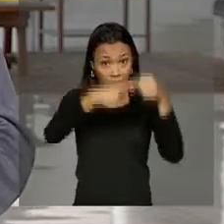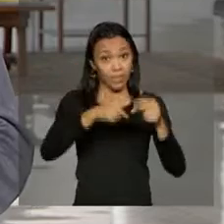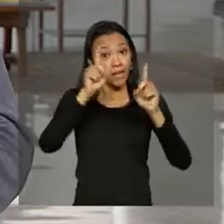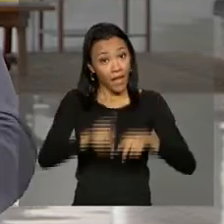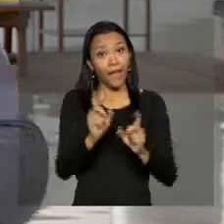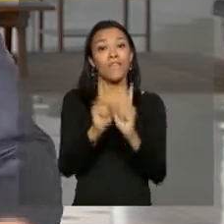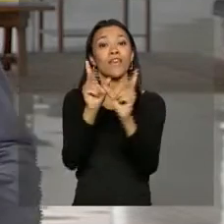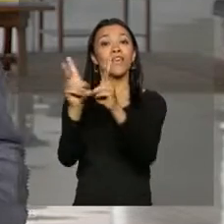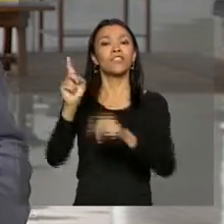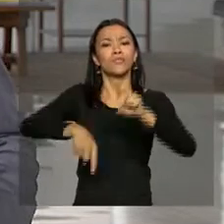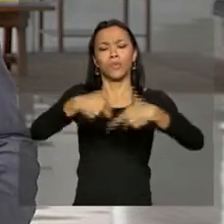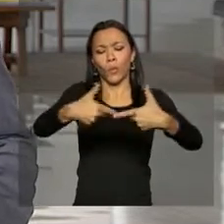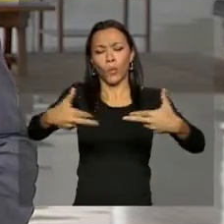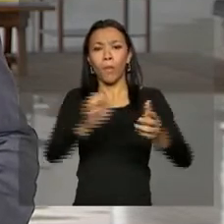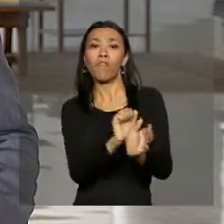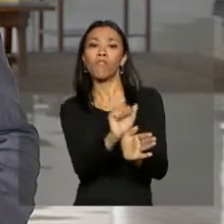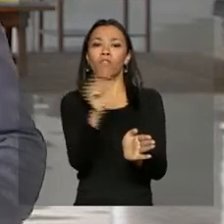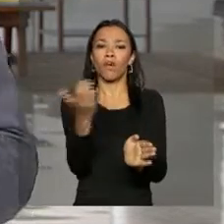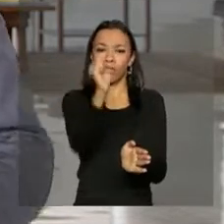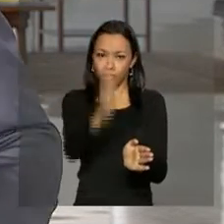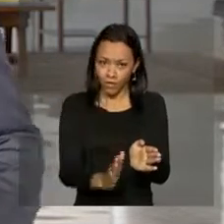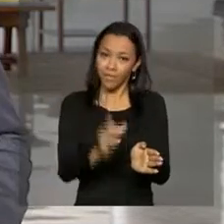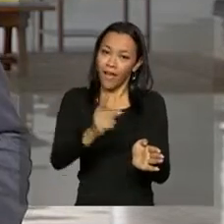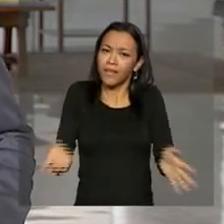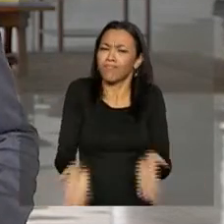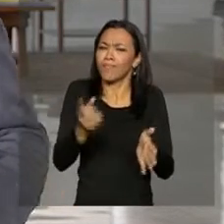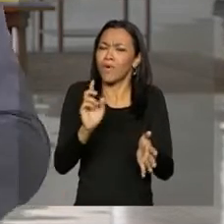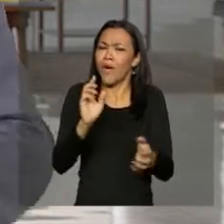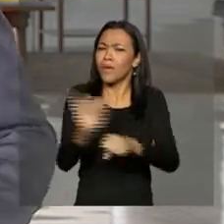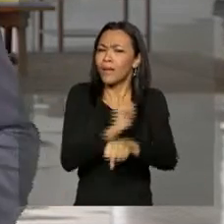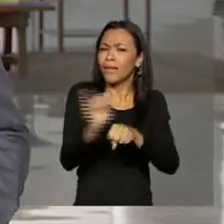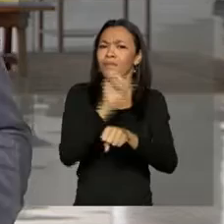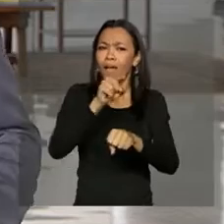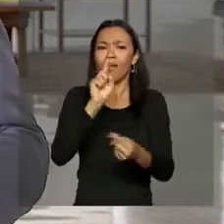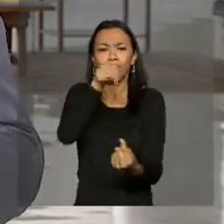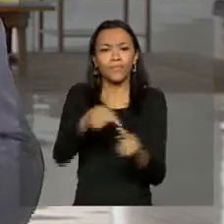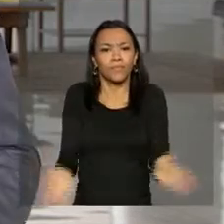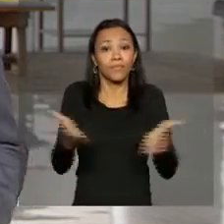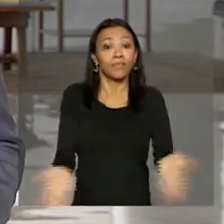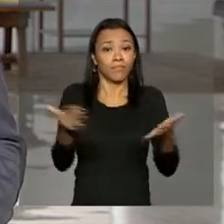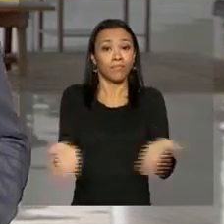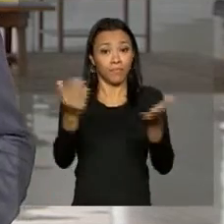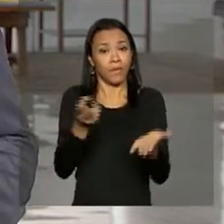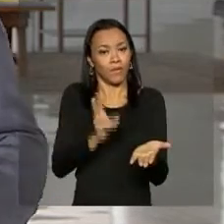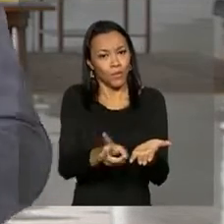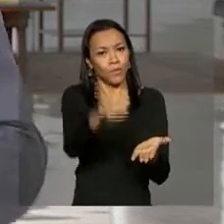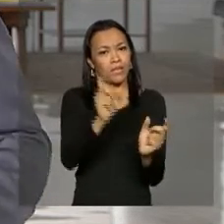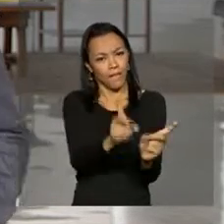exportadores. Uma maneira, Daniela, de incentivar esses estados e municípios que são responsáveis por ajudar a manter o país